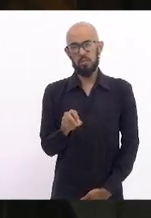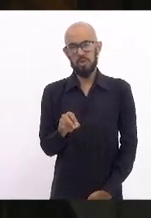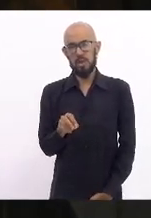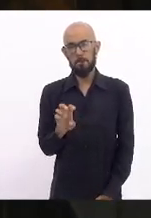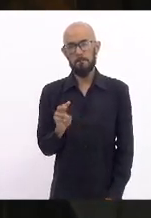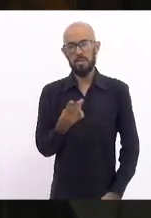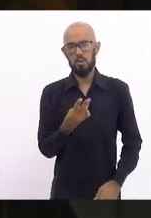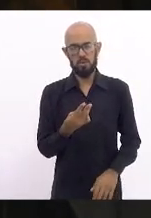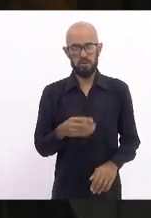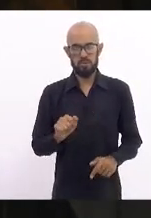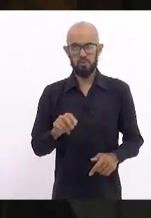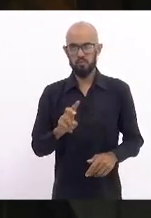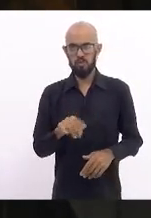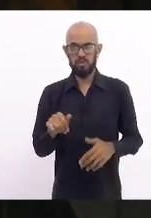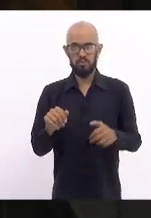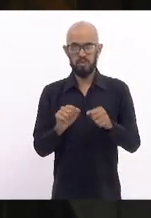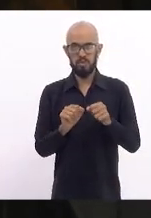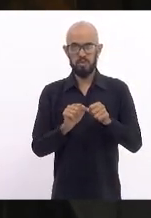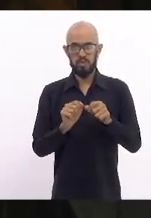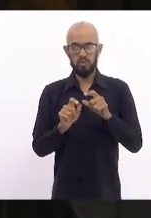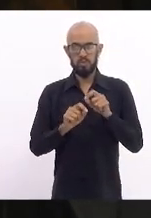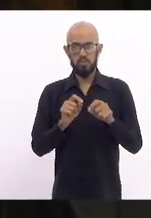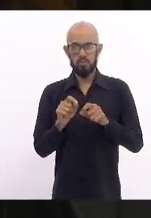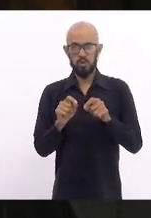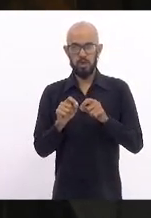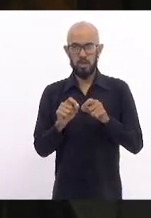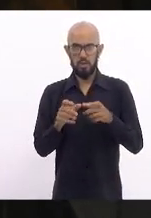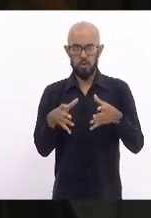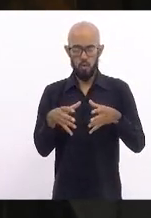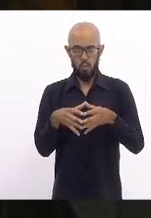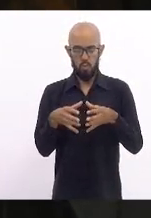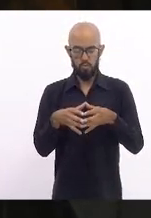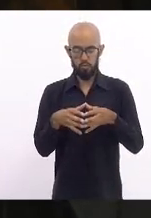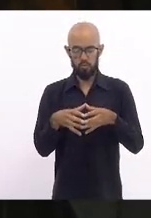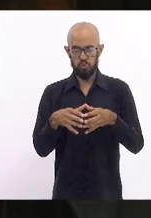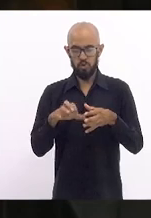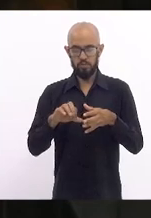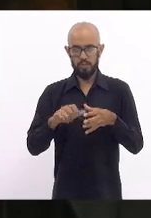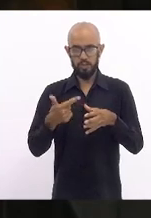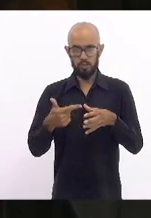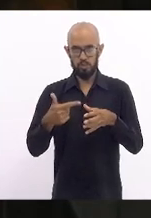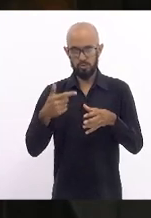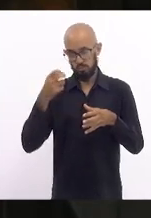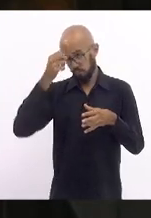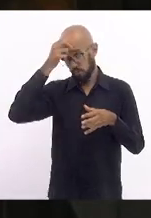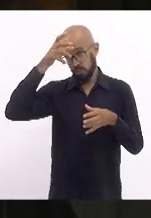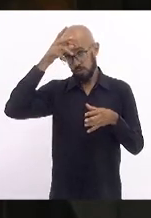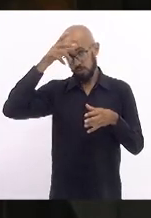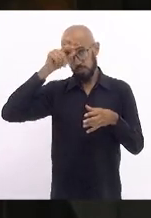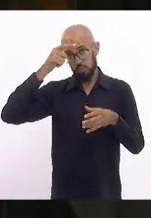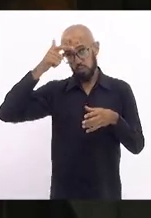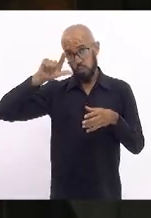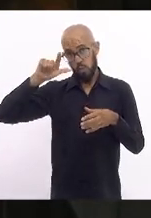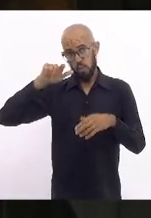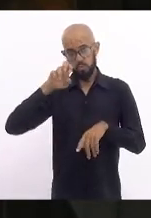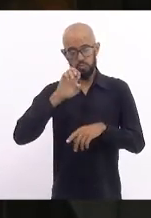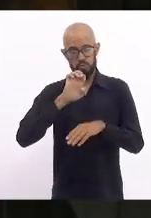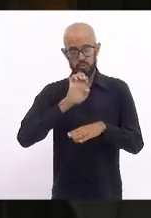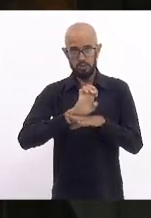fará o conjunto dos nossos 92 municípios às outras unidades da federação.